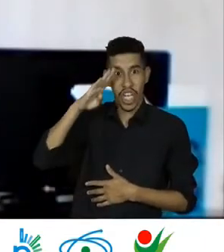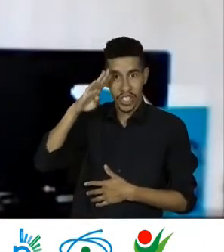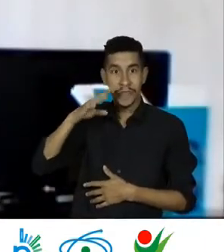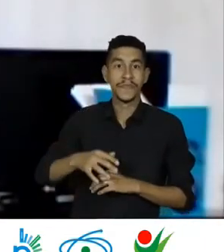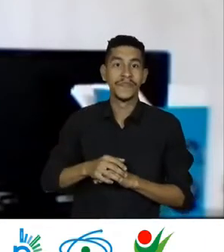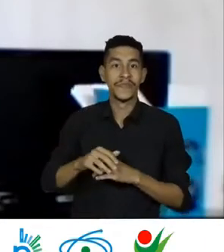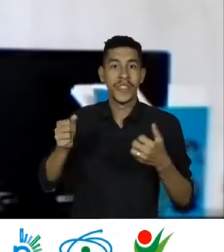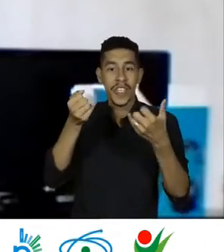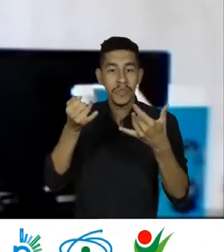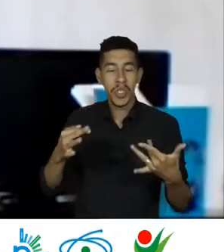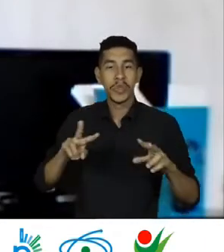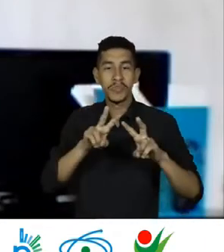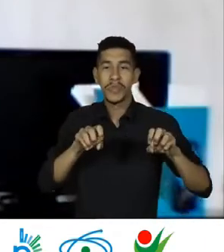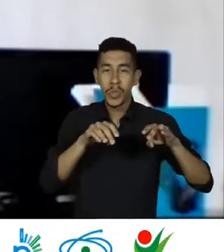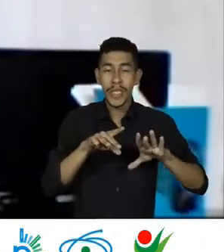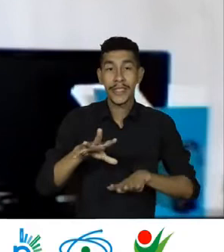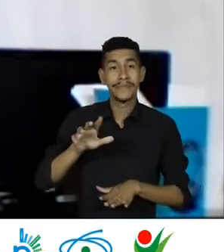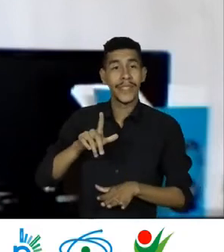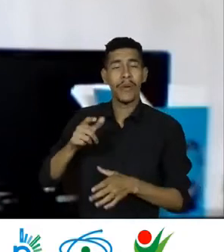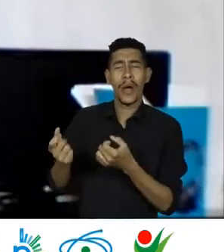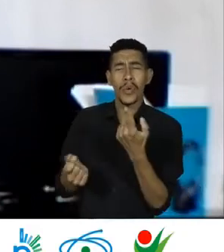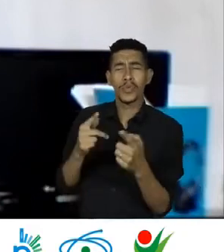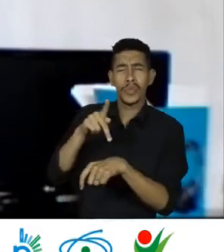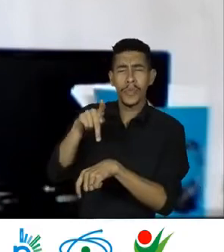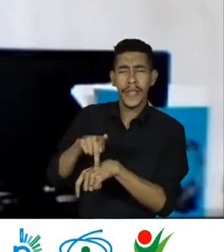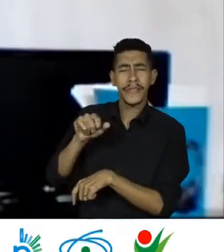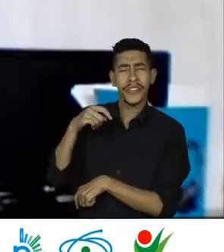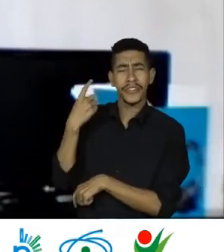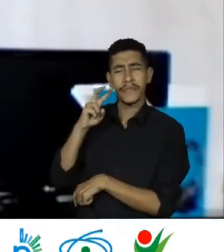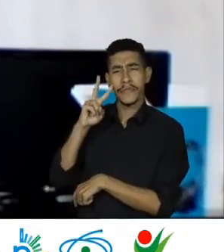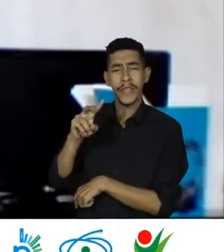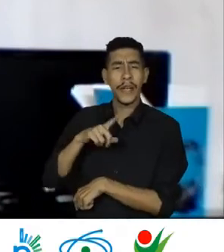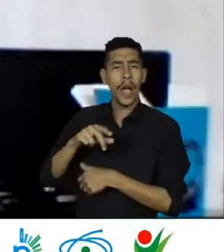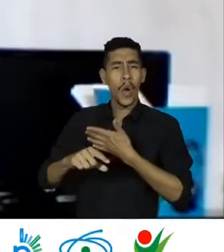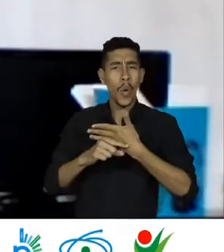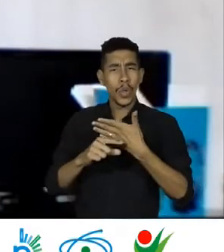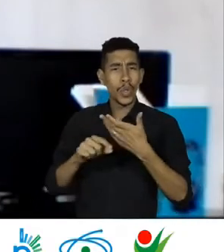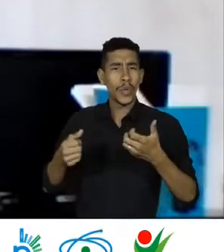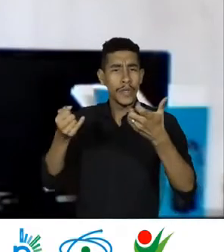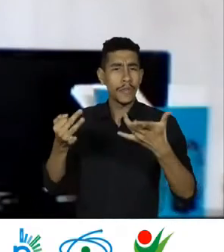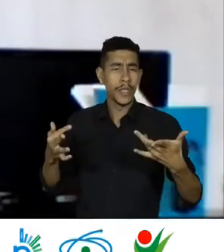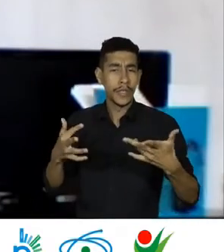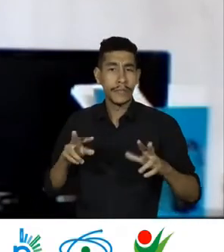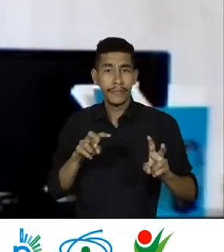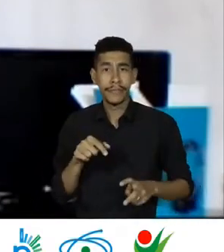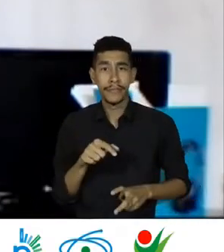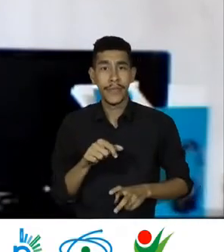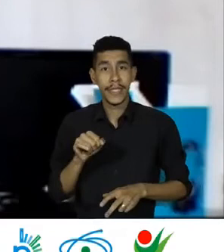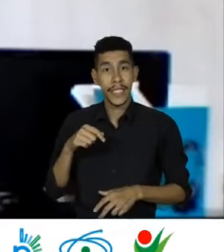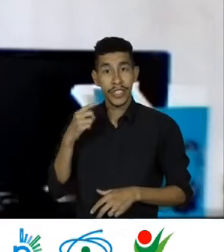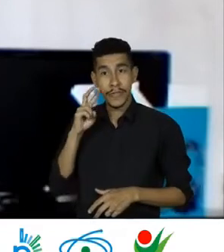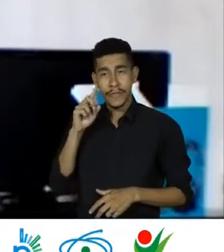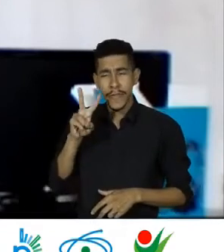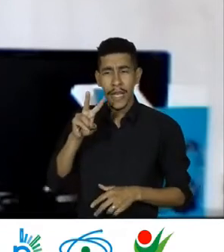O cenário Se a gente for pensar Em alguns países Tem o autor O Vertovec Que ele fala Da superdiversidade Então se a gente For olhar Em